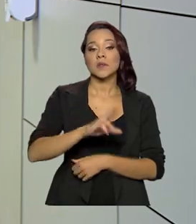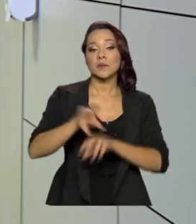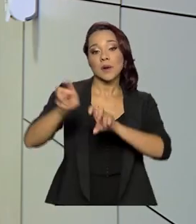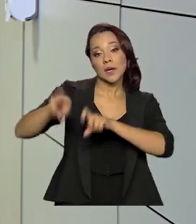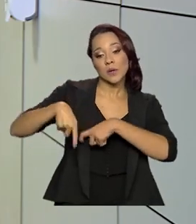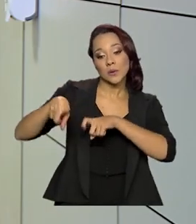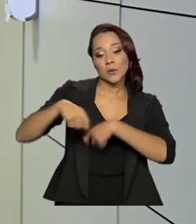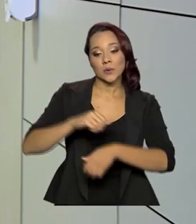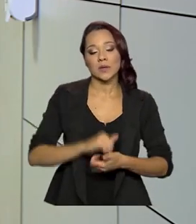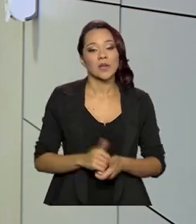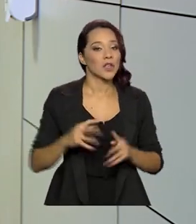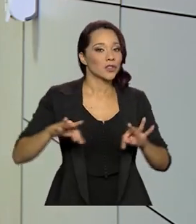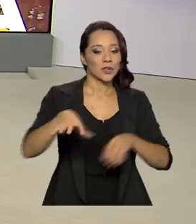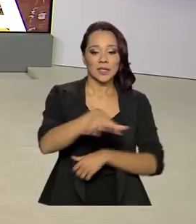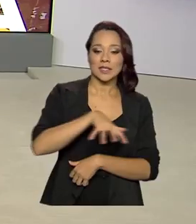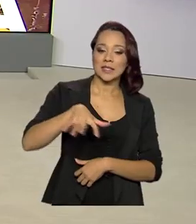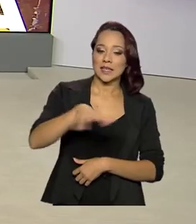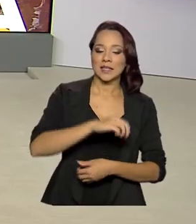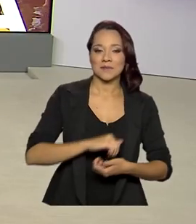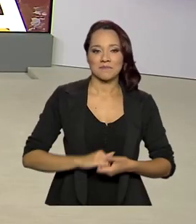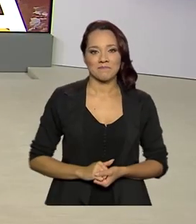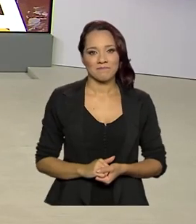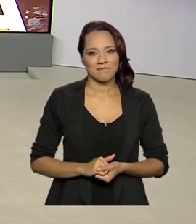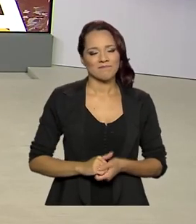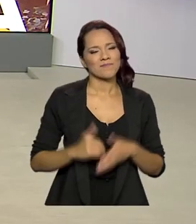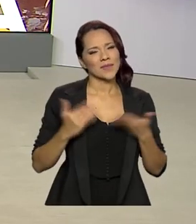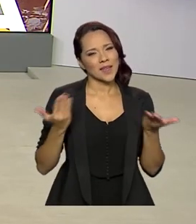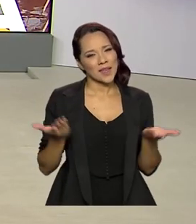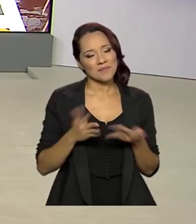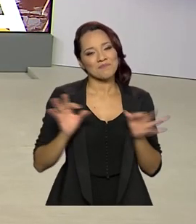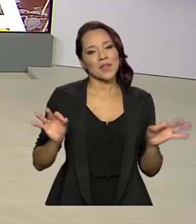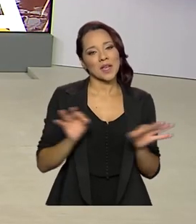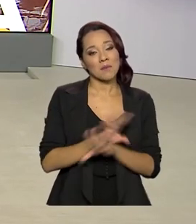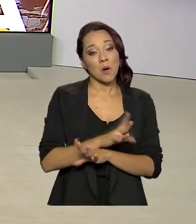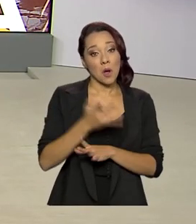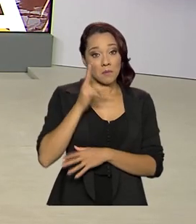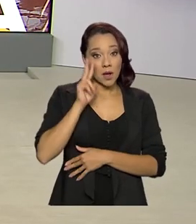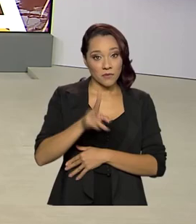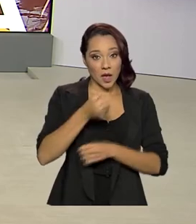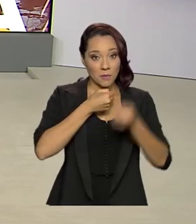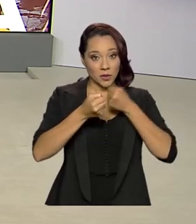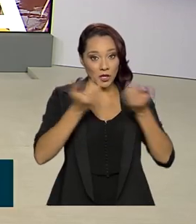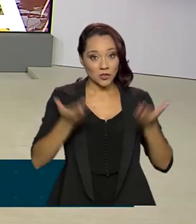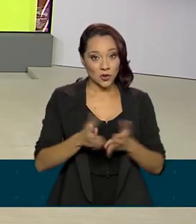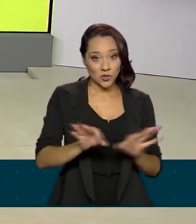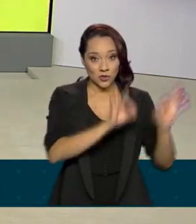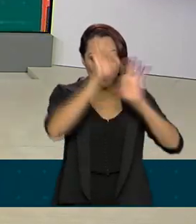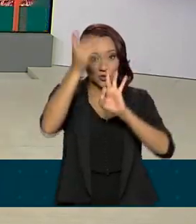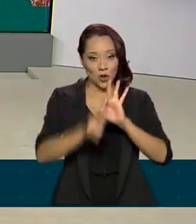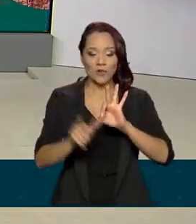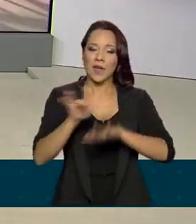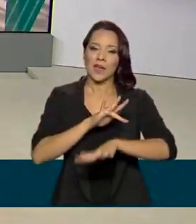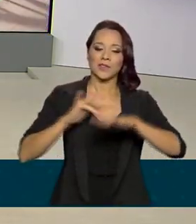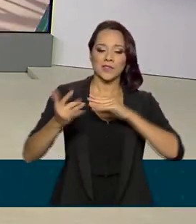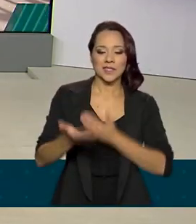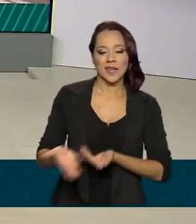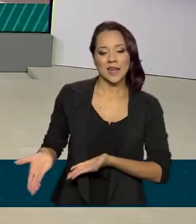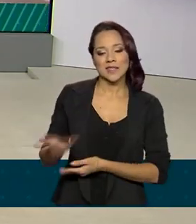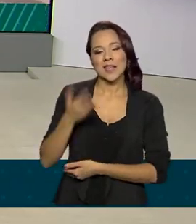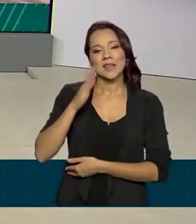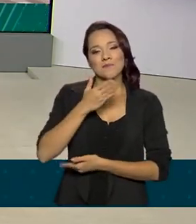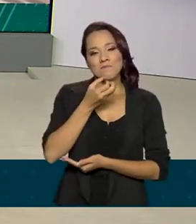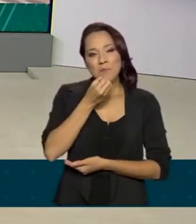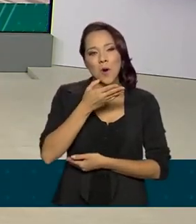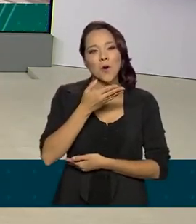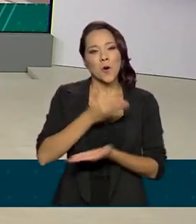agricultura, em todas as áreas. O Brasil em Dia termina aqui. Para rever as reportagens de hoje, acesse as nossas redes sociais. Um excelente